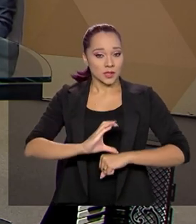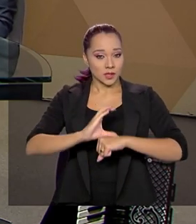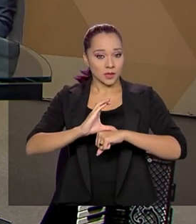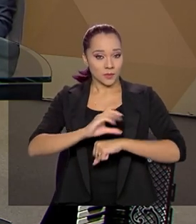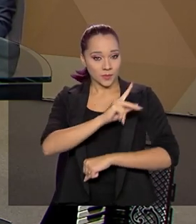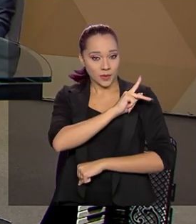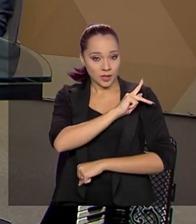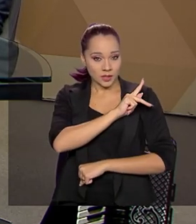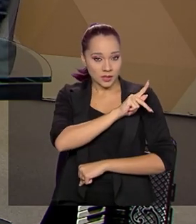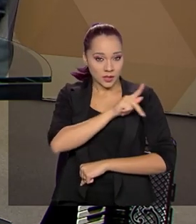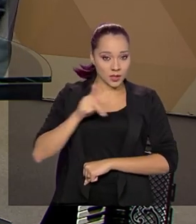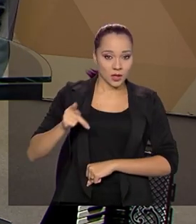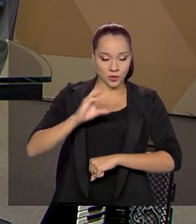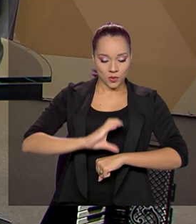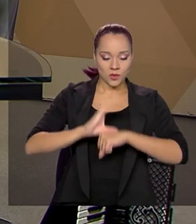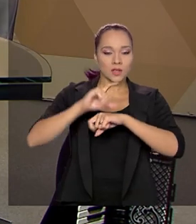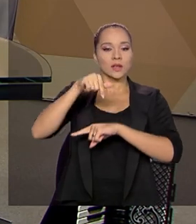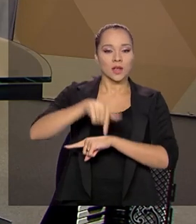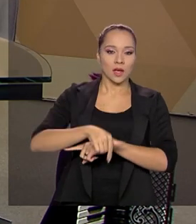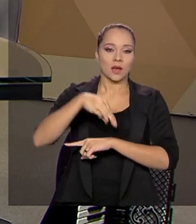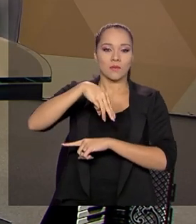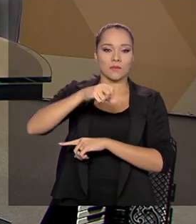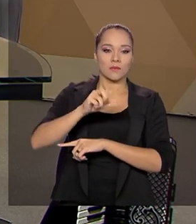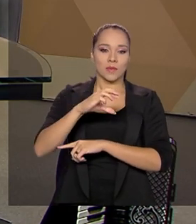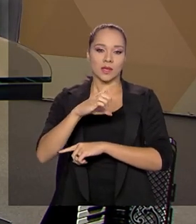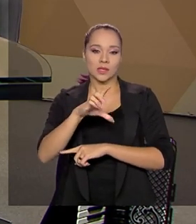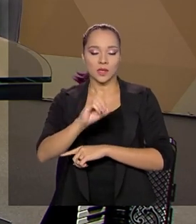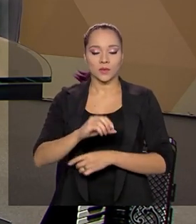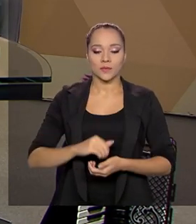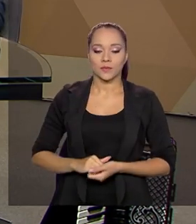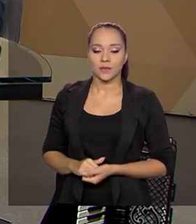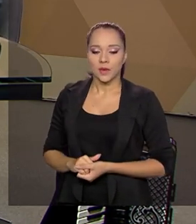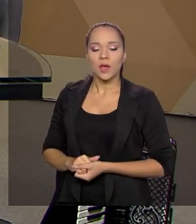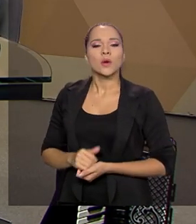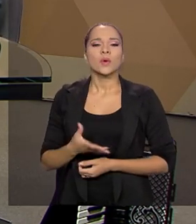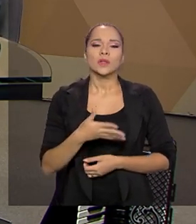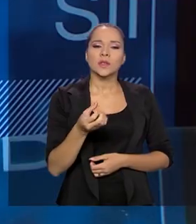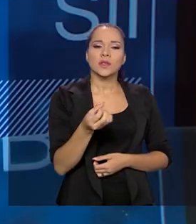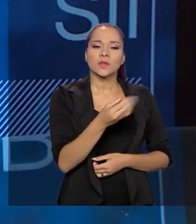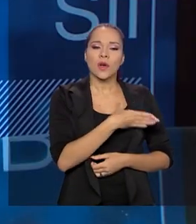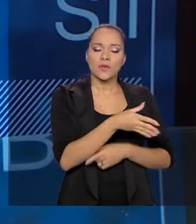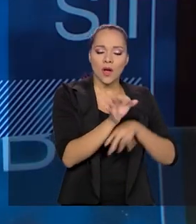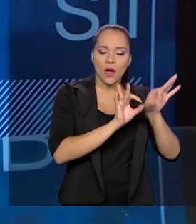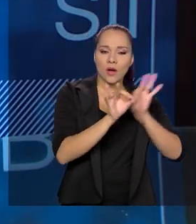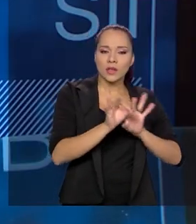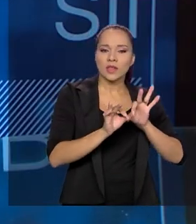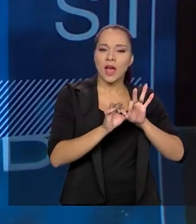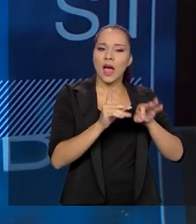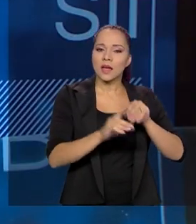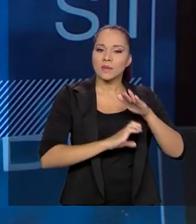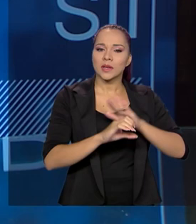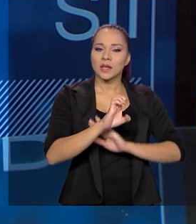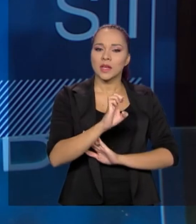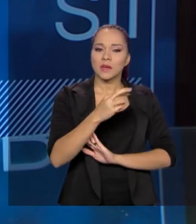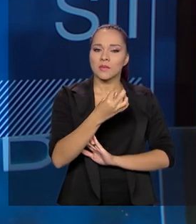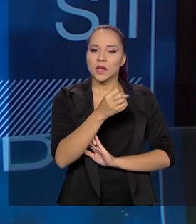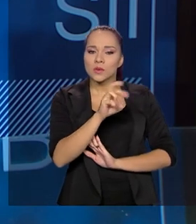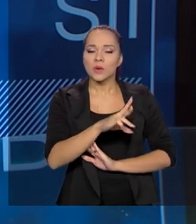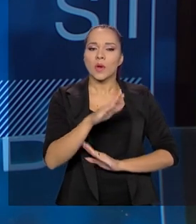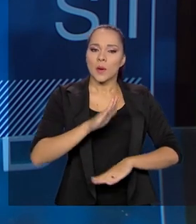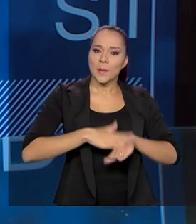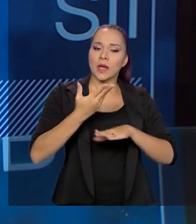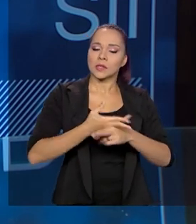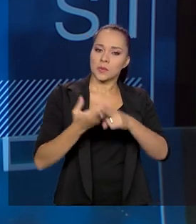Ministro do Turismo, Marcelo Álvaro. Com esse novo arranjo institucional, a Embratur ficaria, então, mais responsável pela